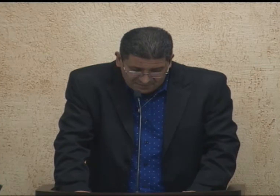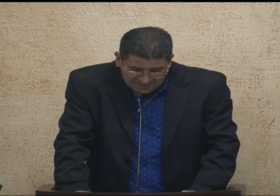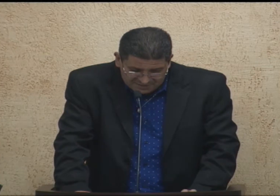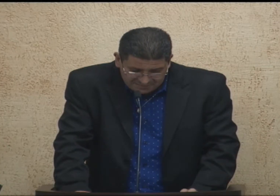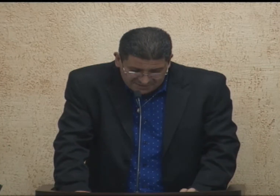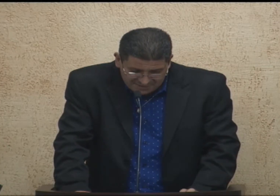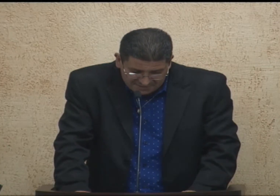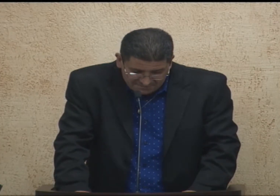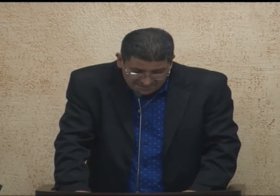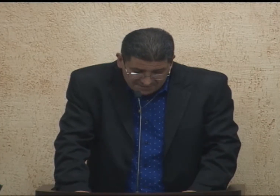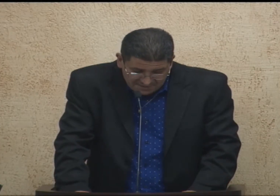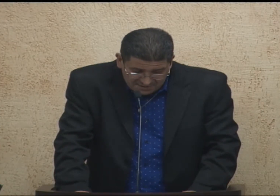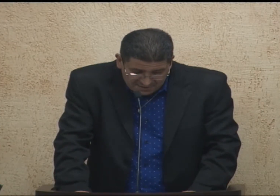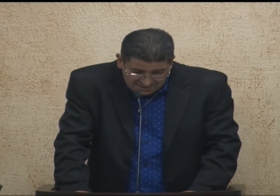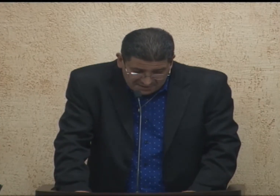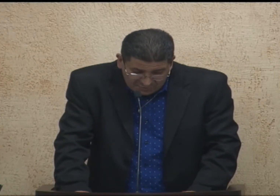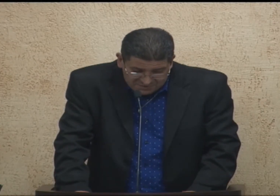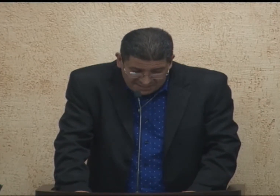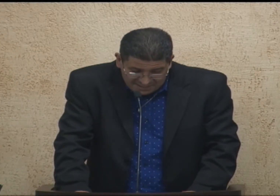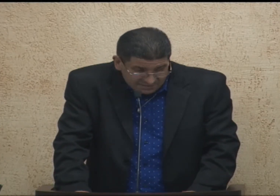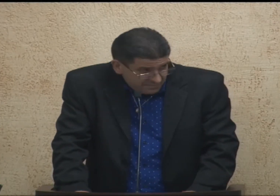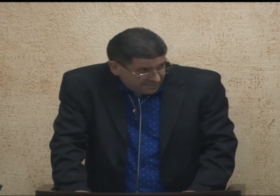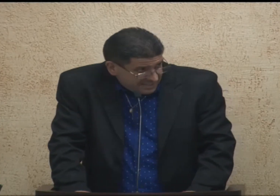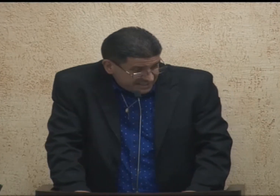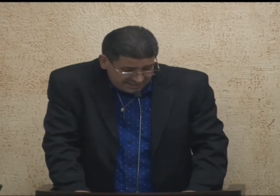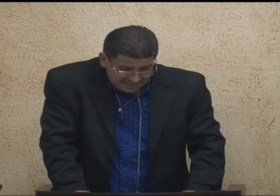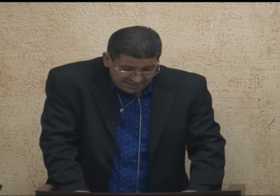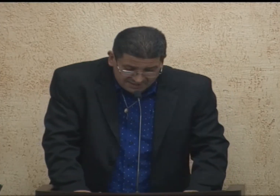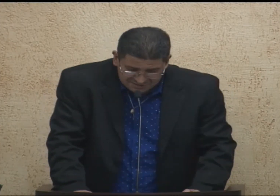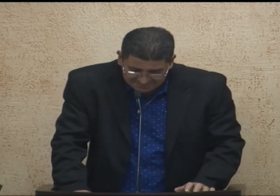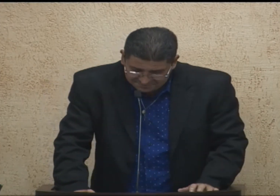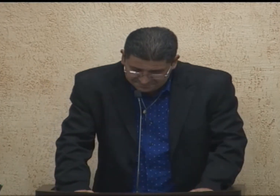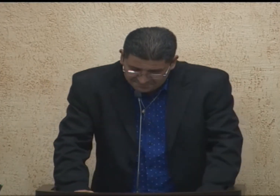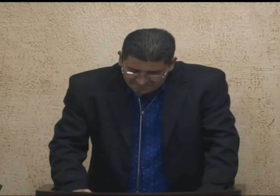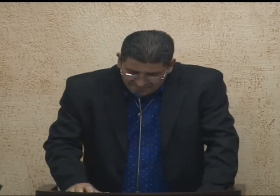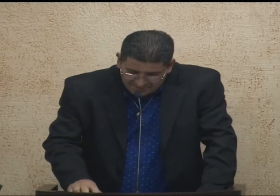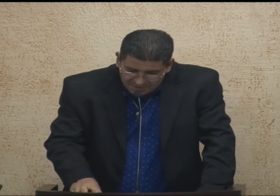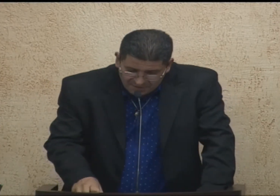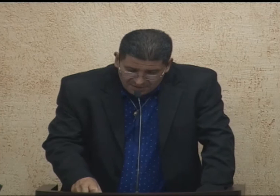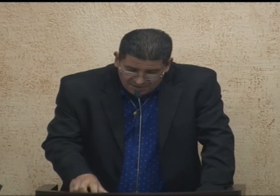Valdeci Pereira e Lucilene Pereira Egert